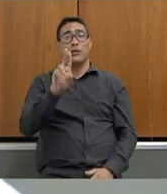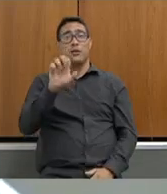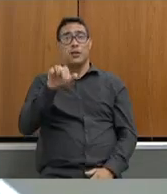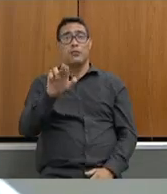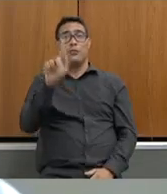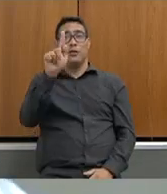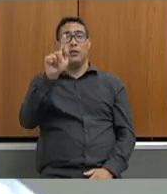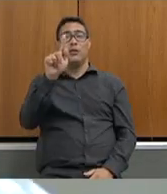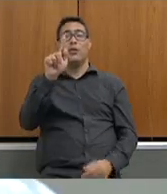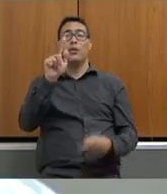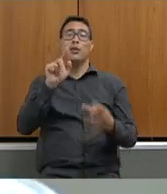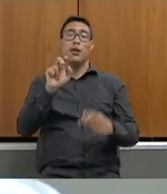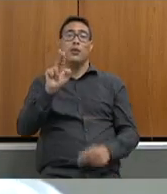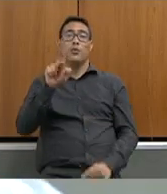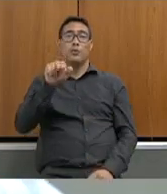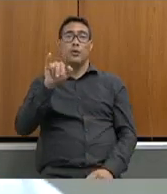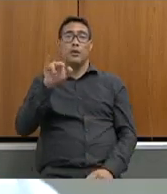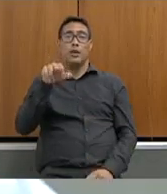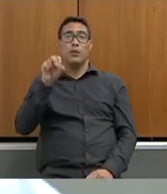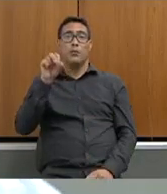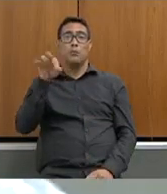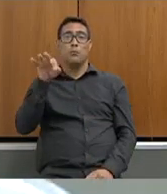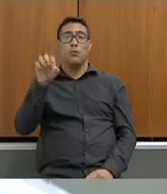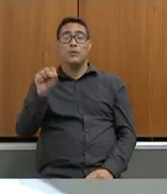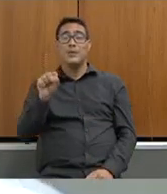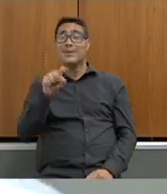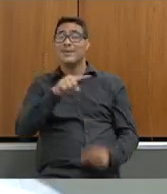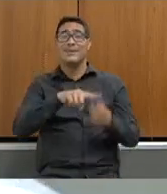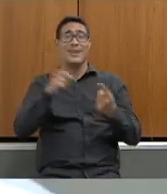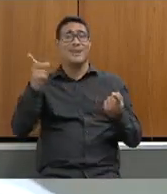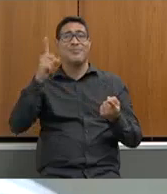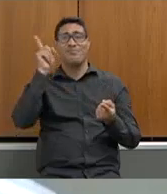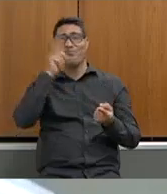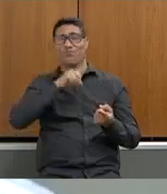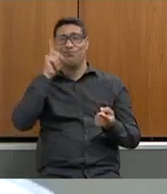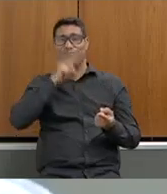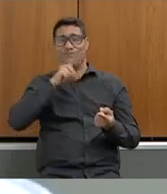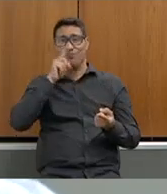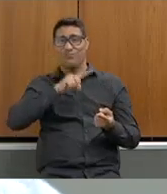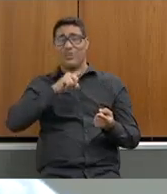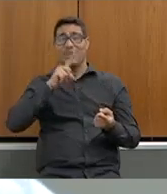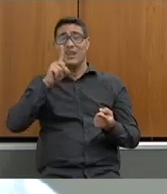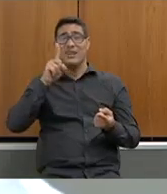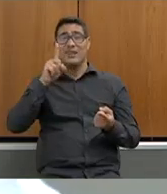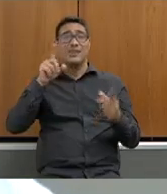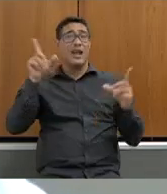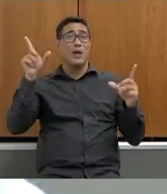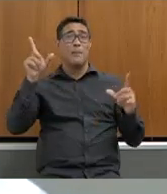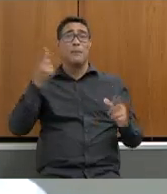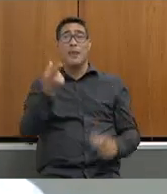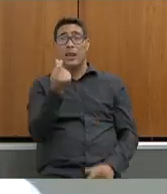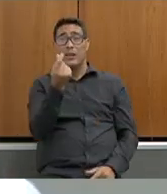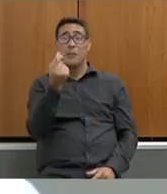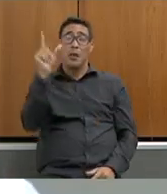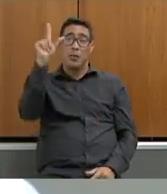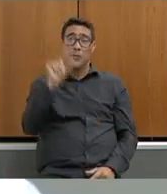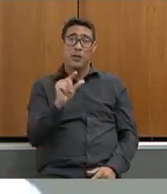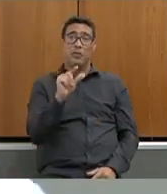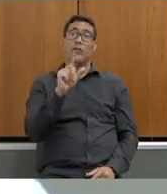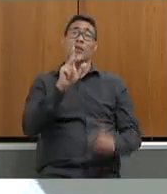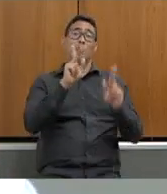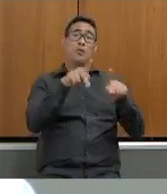Unimontes estão absolutamente defasados então alguns estão recebendo menos do que o professor de ensino fundamental